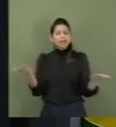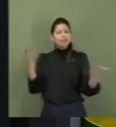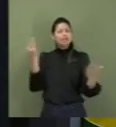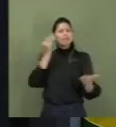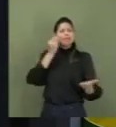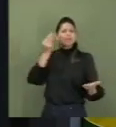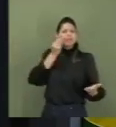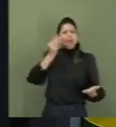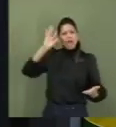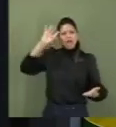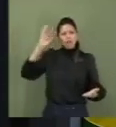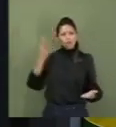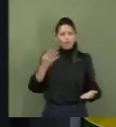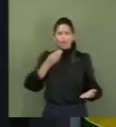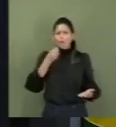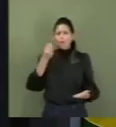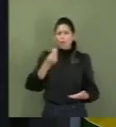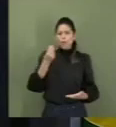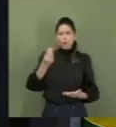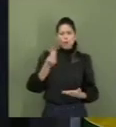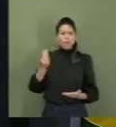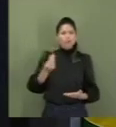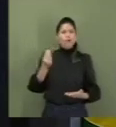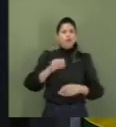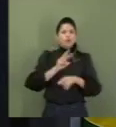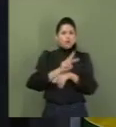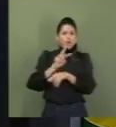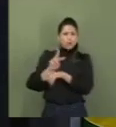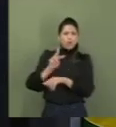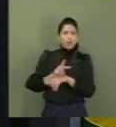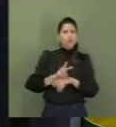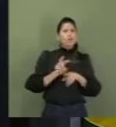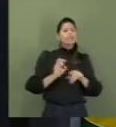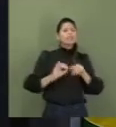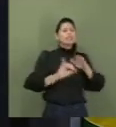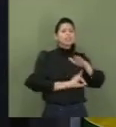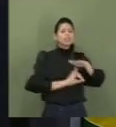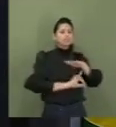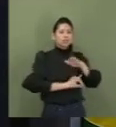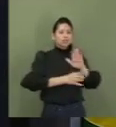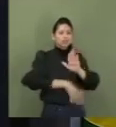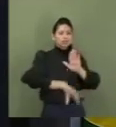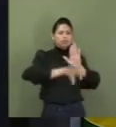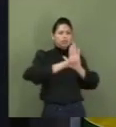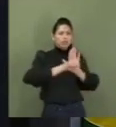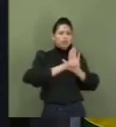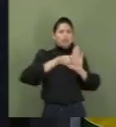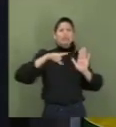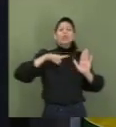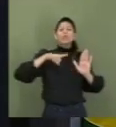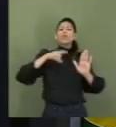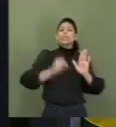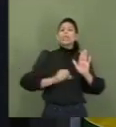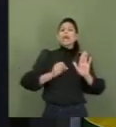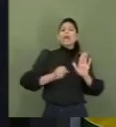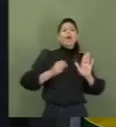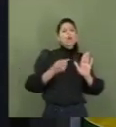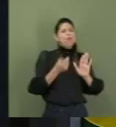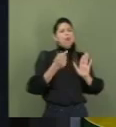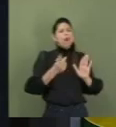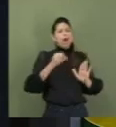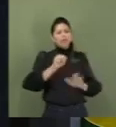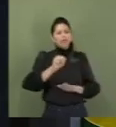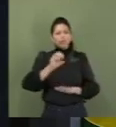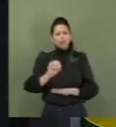que preserve as instituições do Sistema S, reconhecidas pela população há quase 80 anos